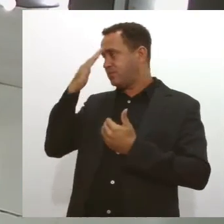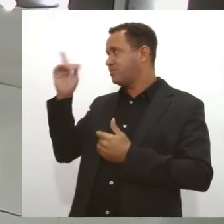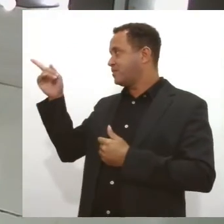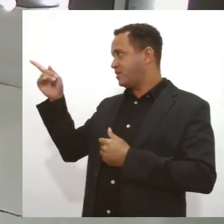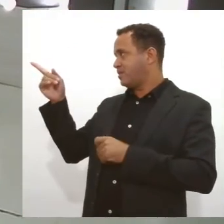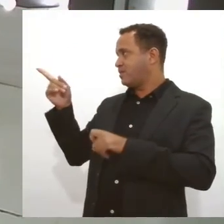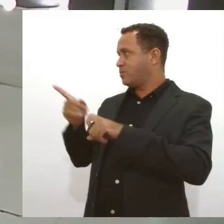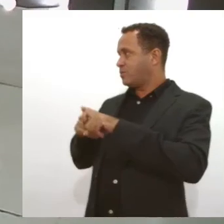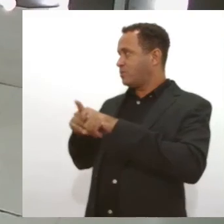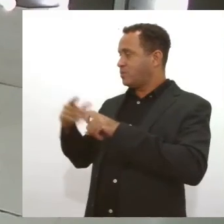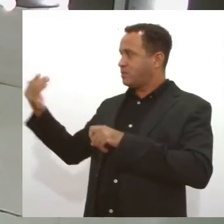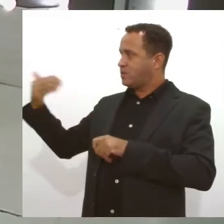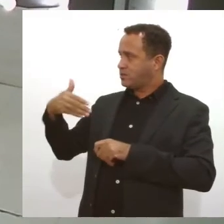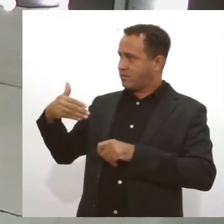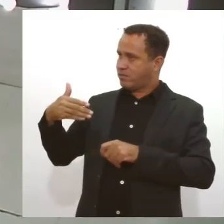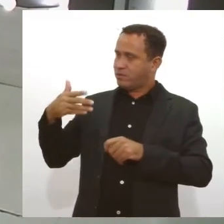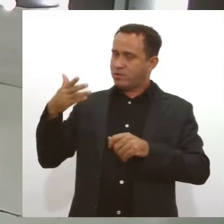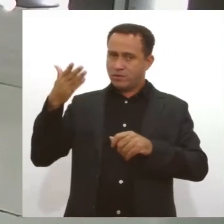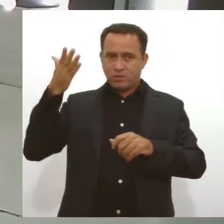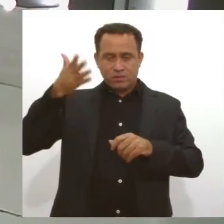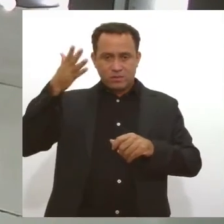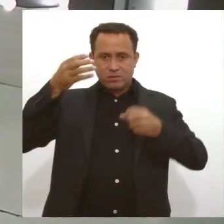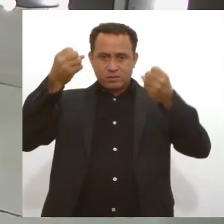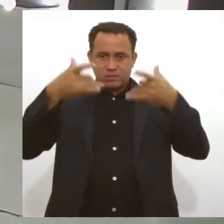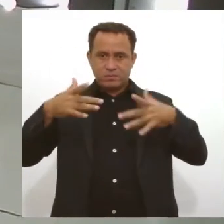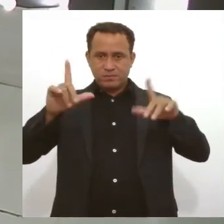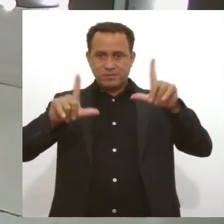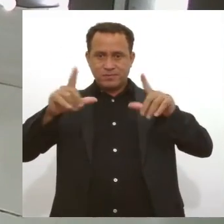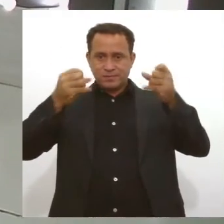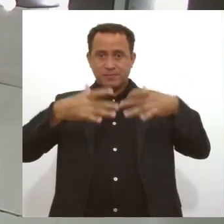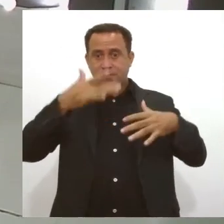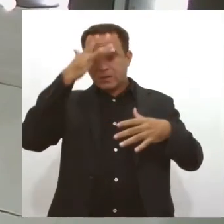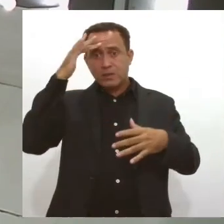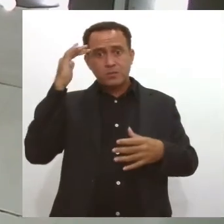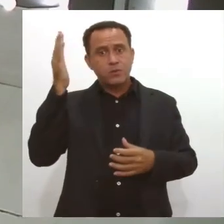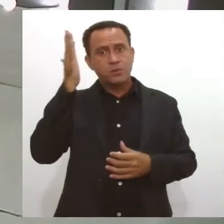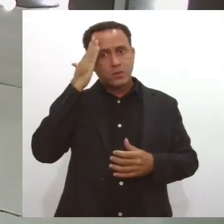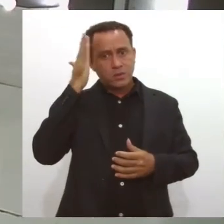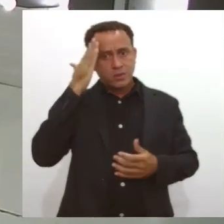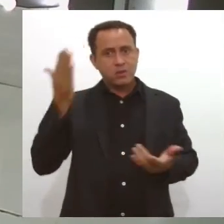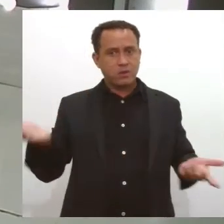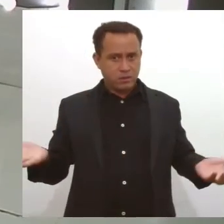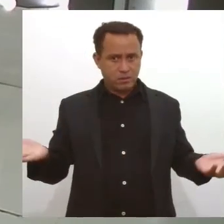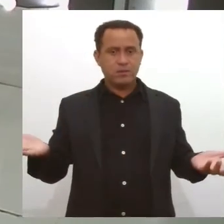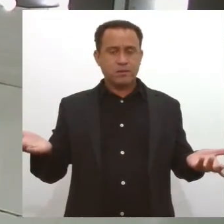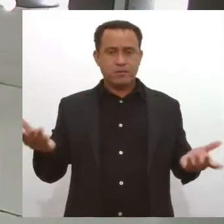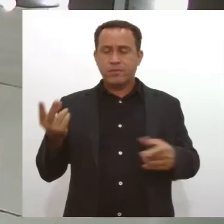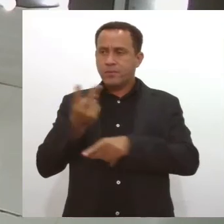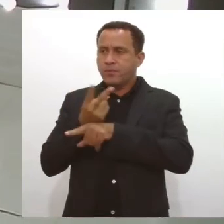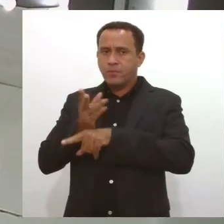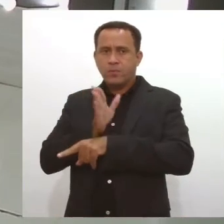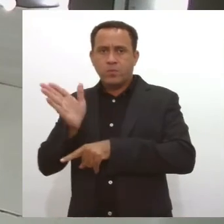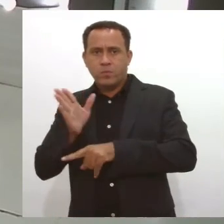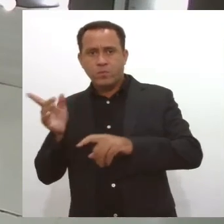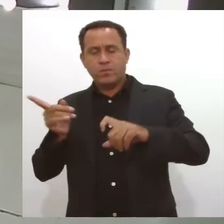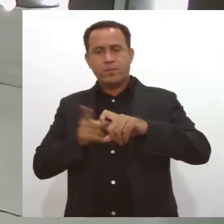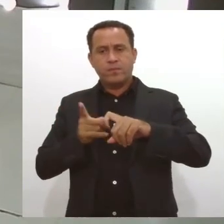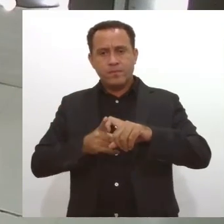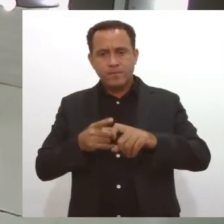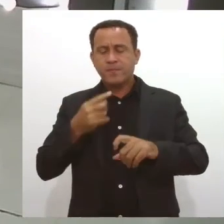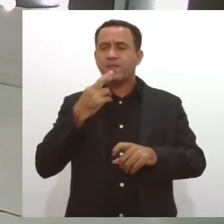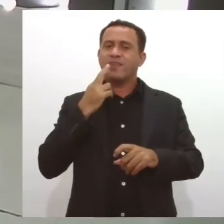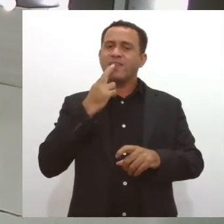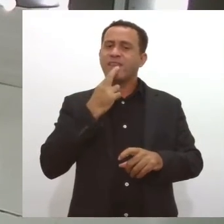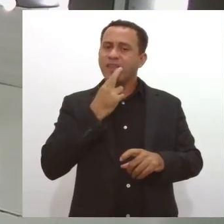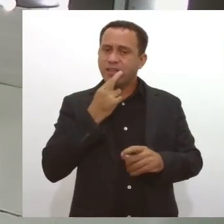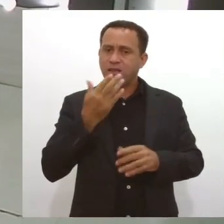doutora Yasmin, hoje com a gente aqui no Jornal da Lese, que as pessoas se conscientizem, né, procurem aí o seu dentista, façam o